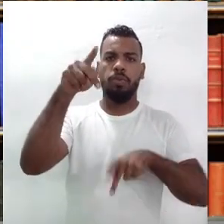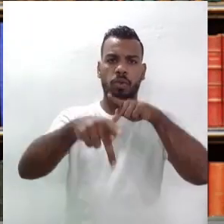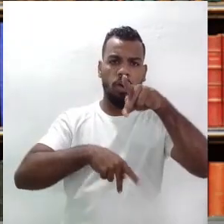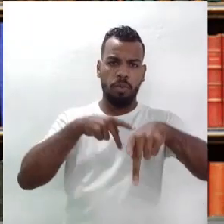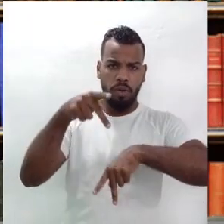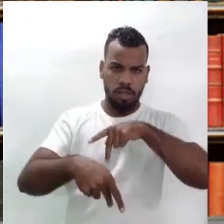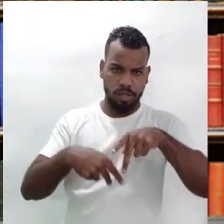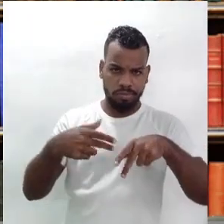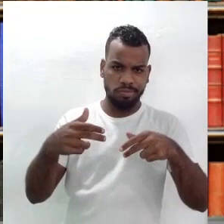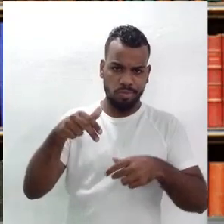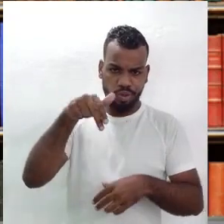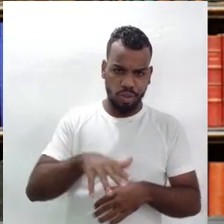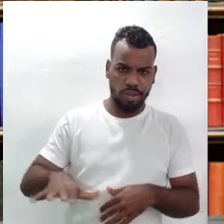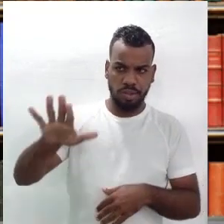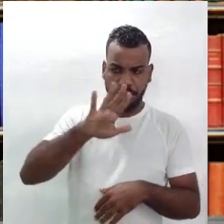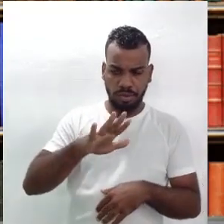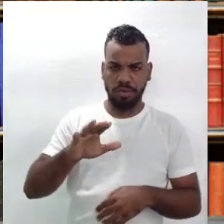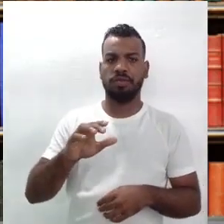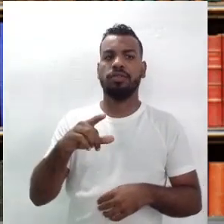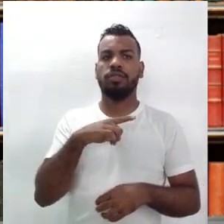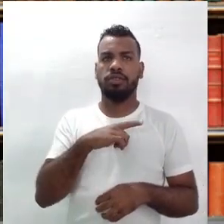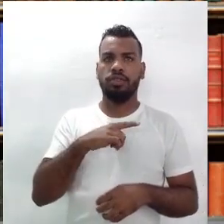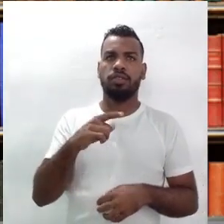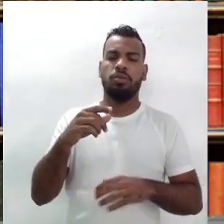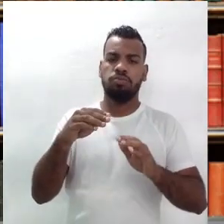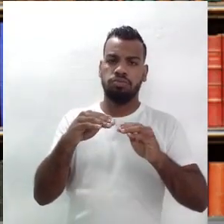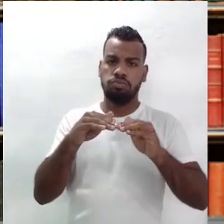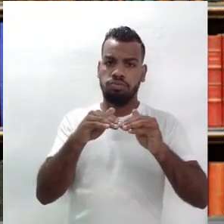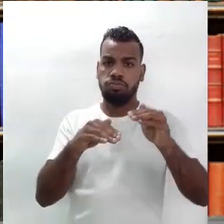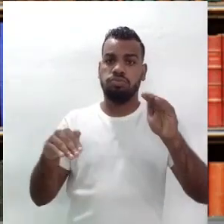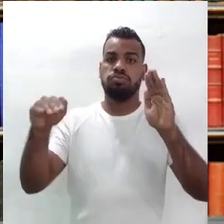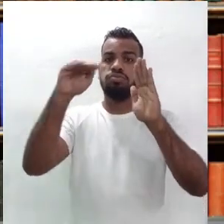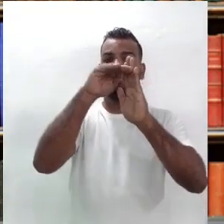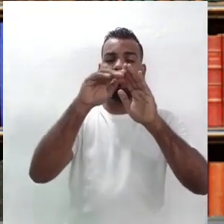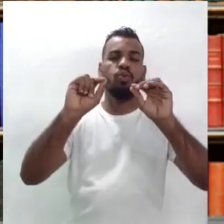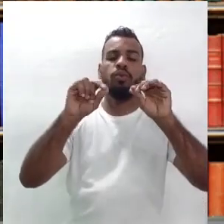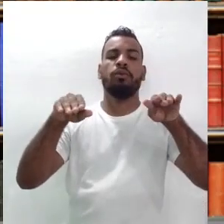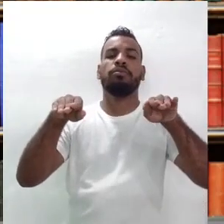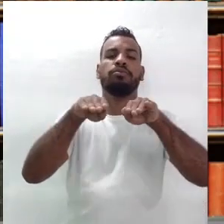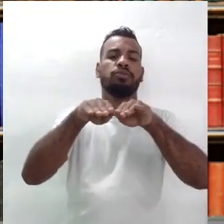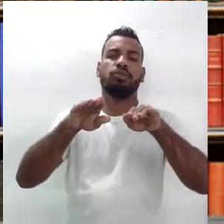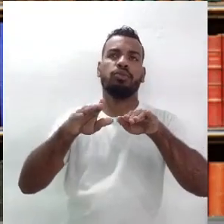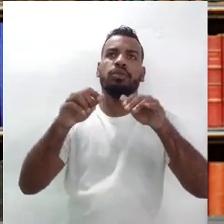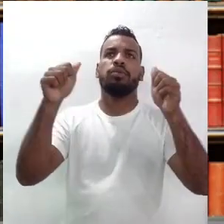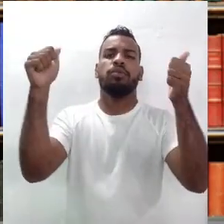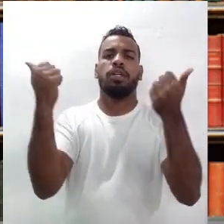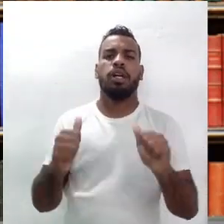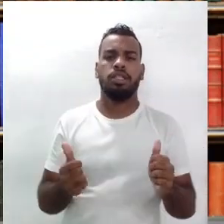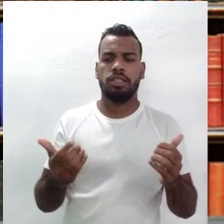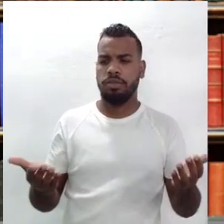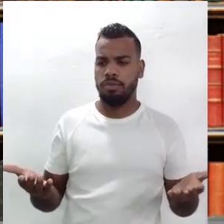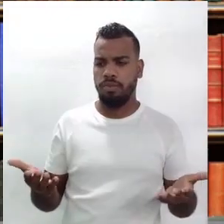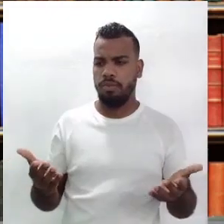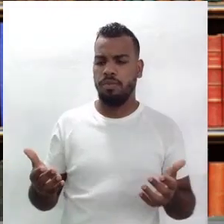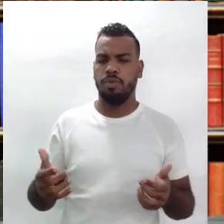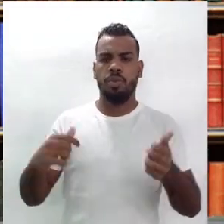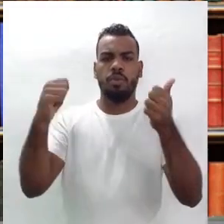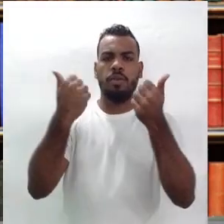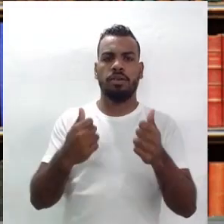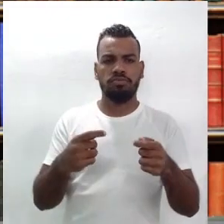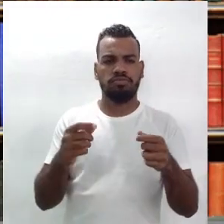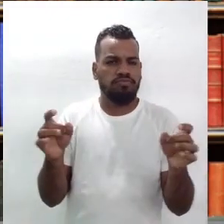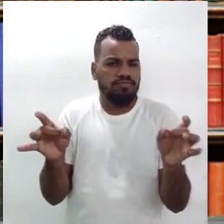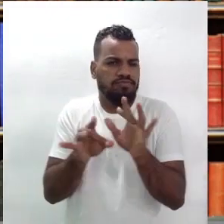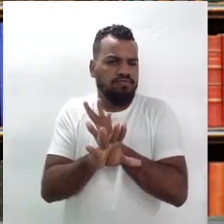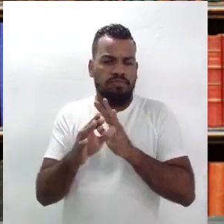nordestina, elevada ao patamar de uma arte elaborada,